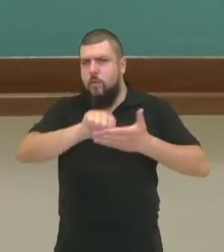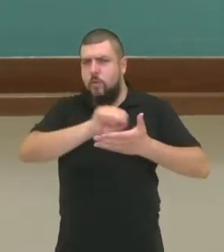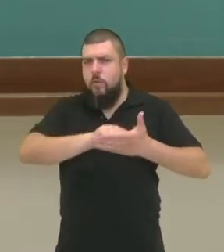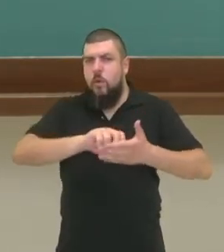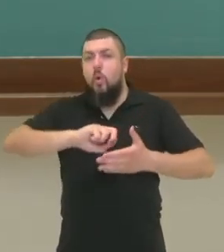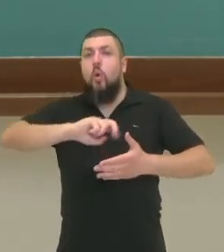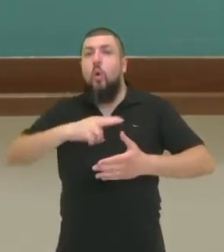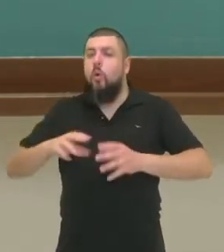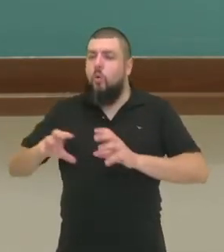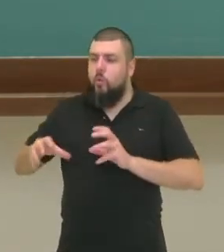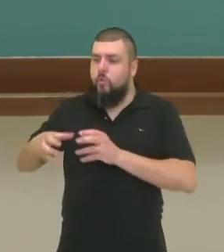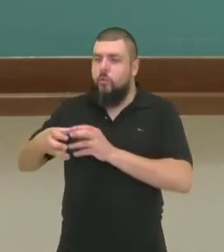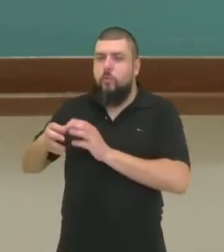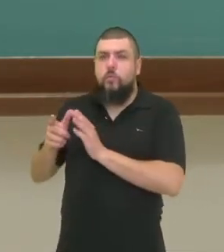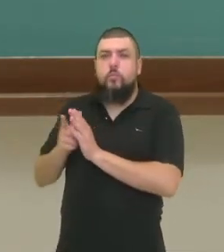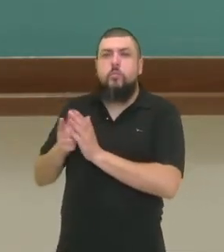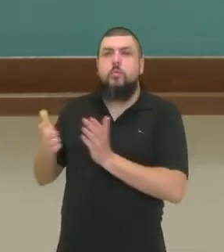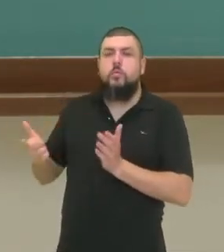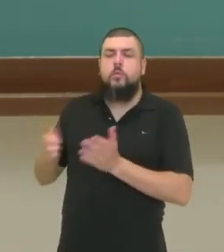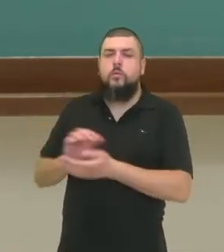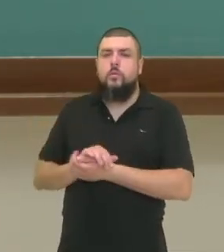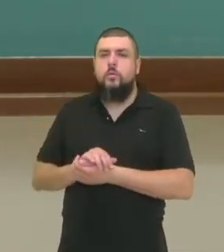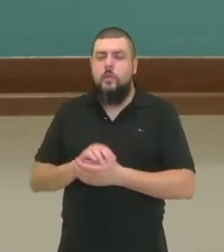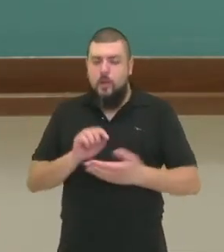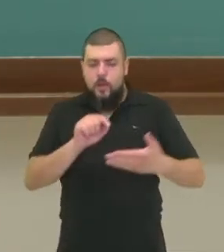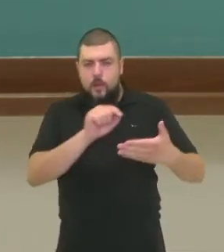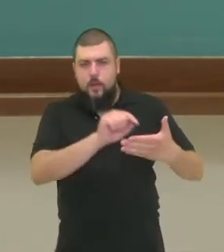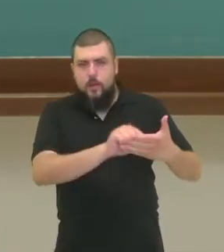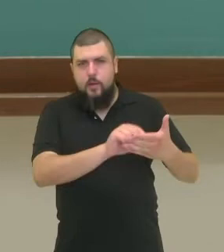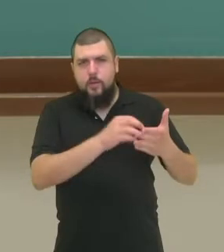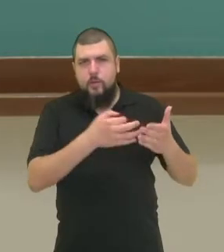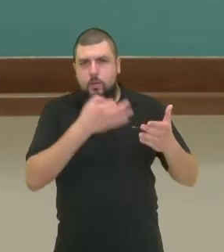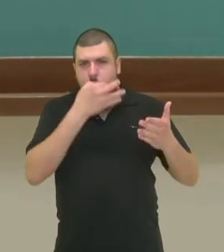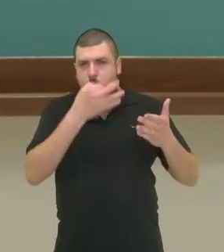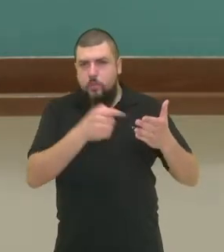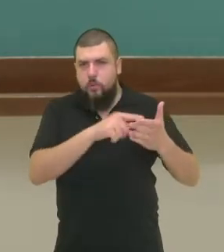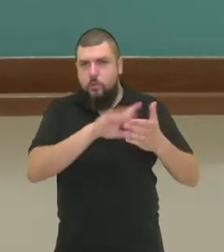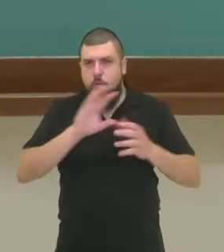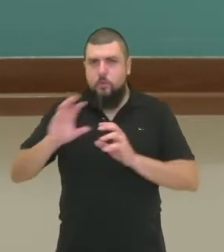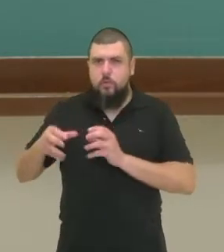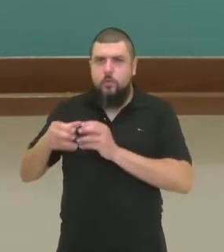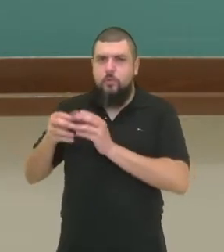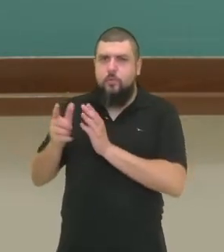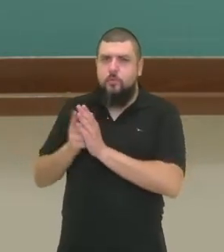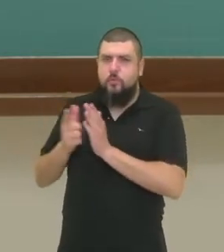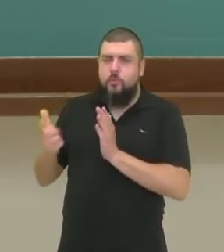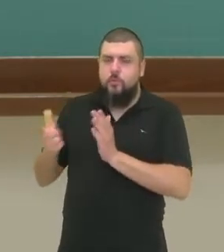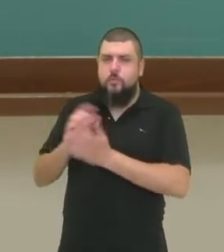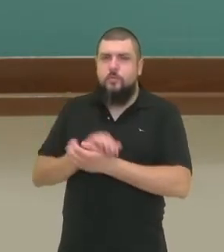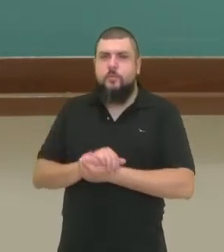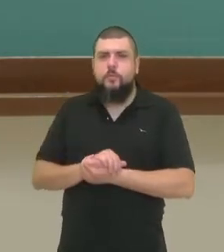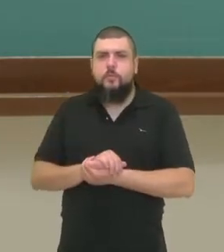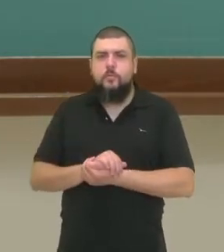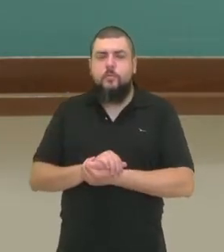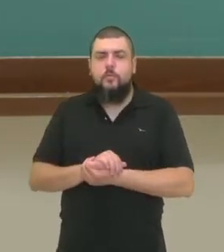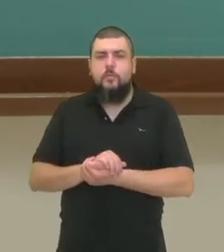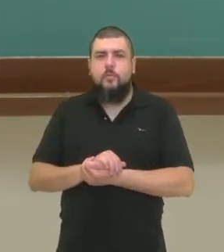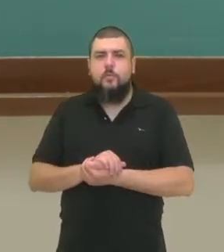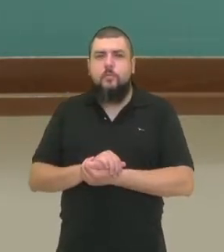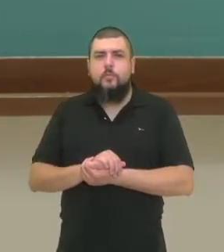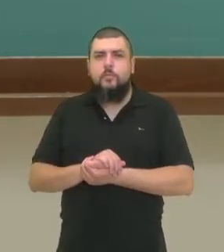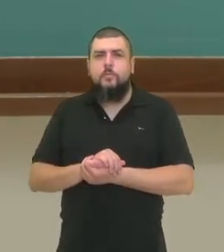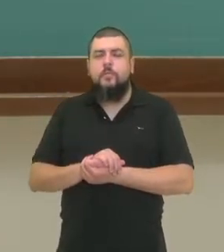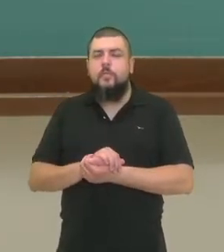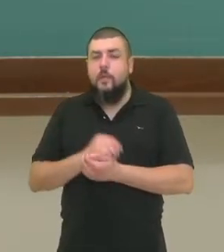Apresenta a opinião da instituição a respeito de um determinado assunto. Tanto que ele cita aqui, falando da